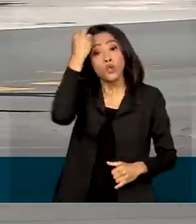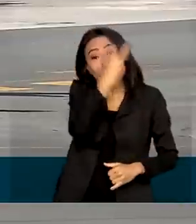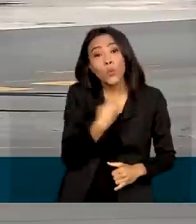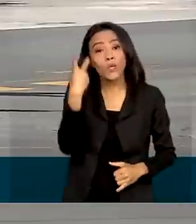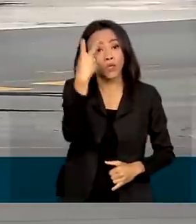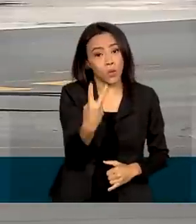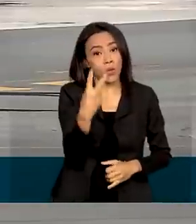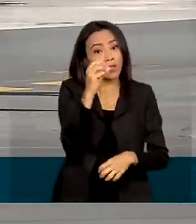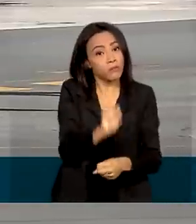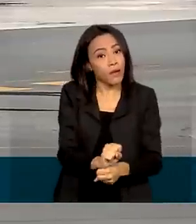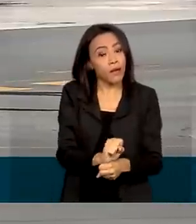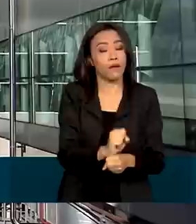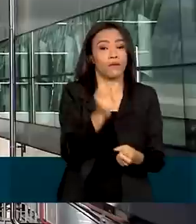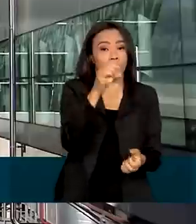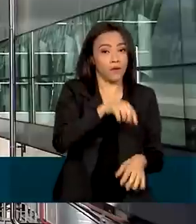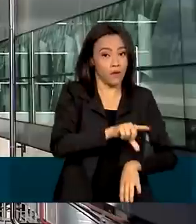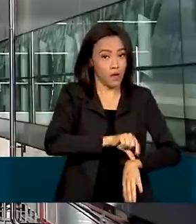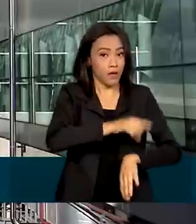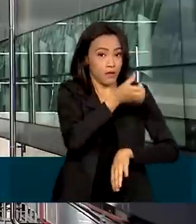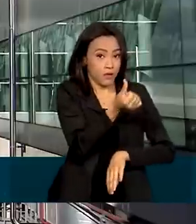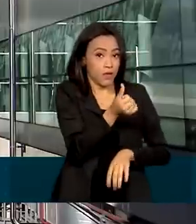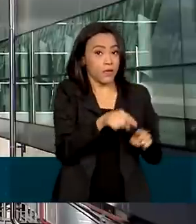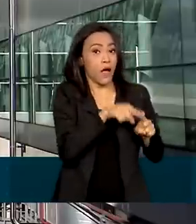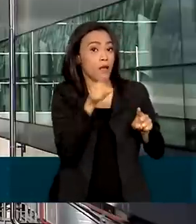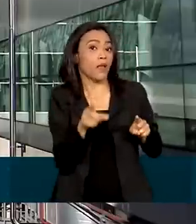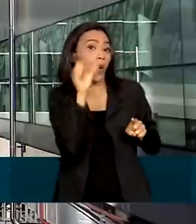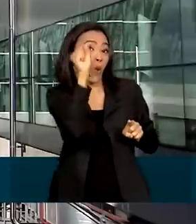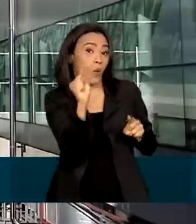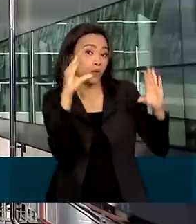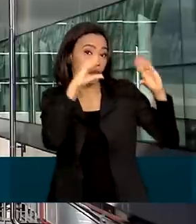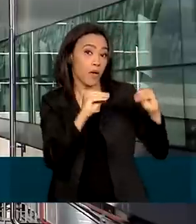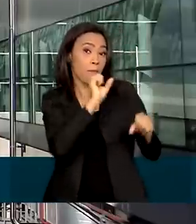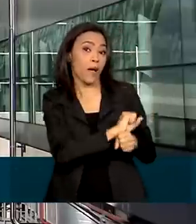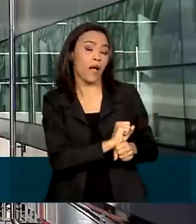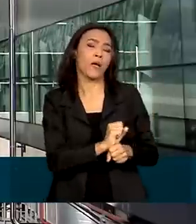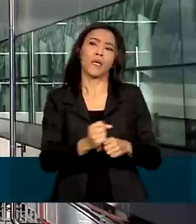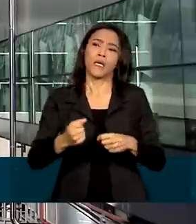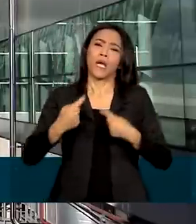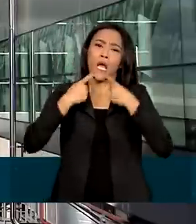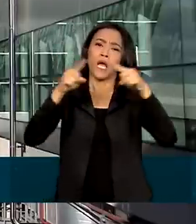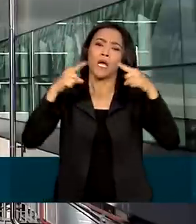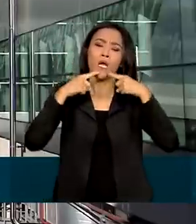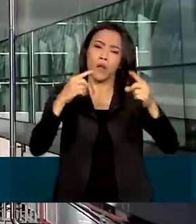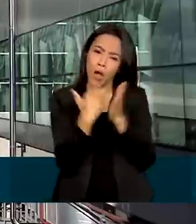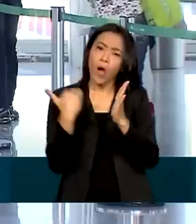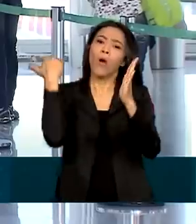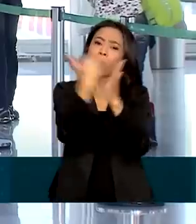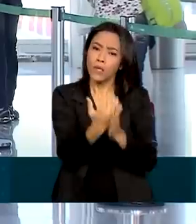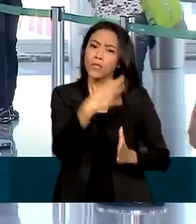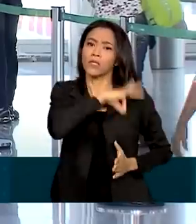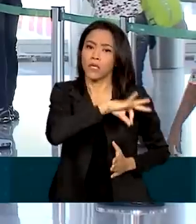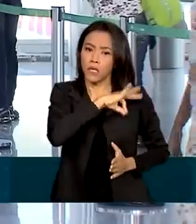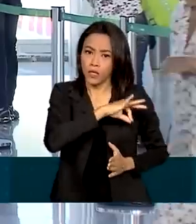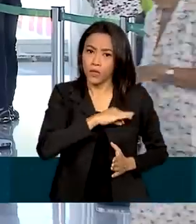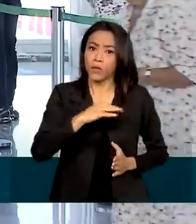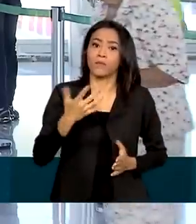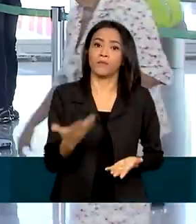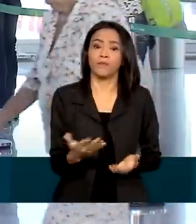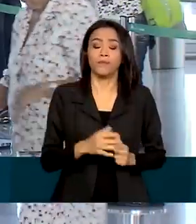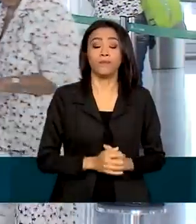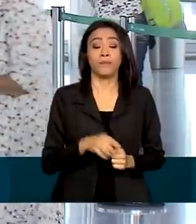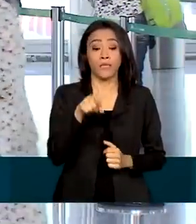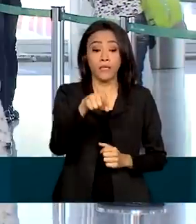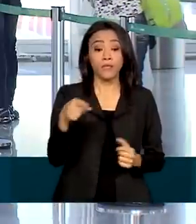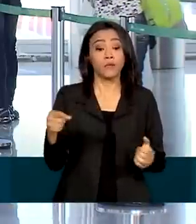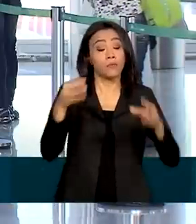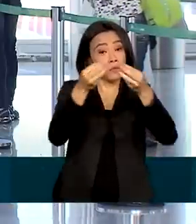das seis às oito da manhã, reivindicando reajuste salarial de 10,9%. A greve afeta os